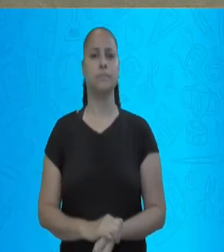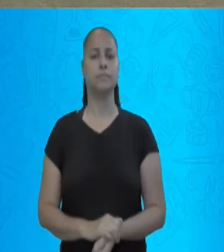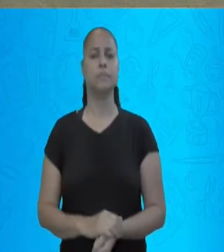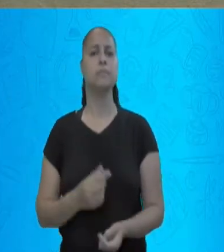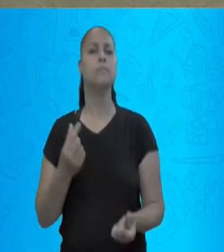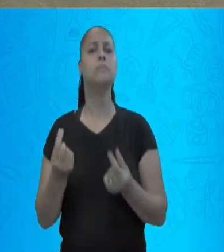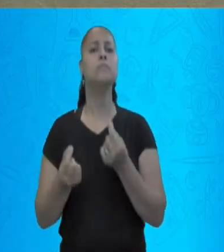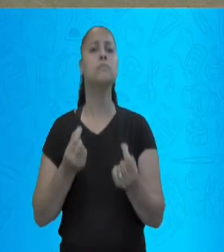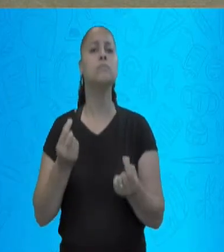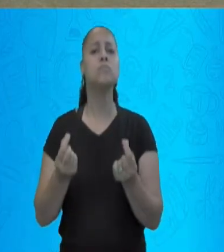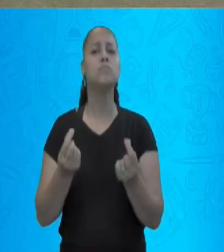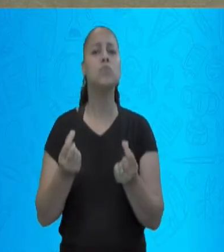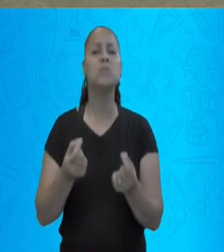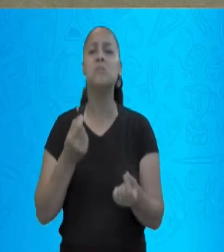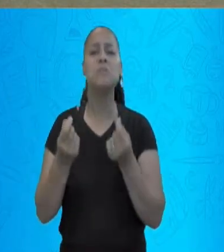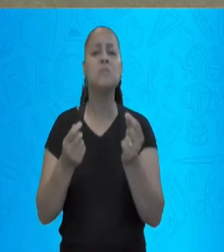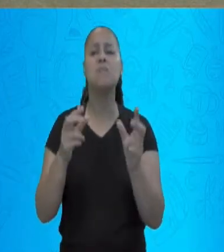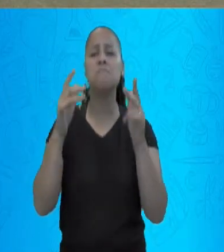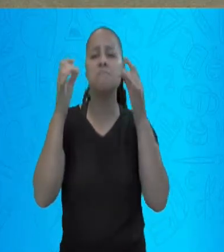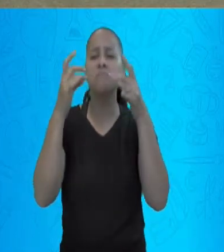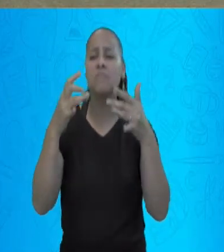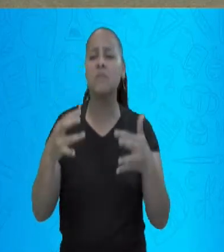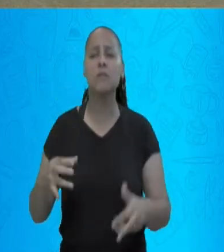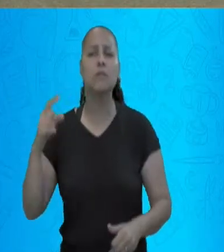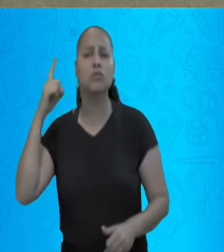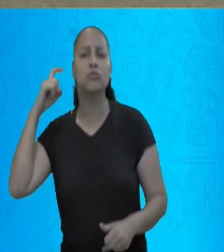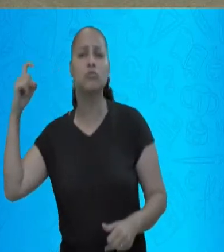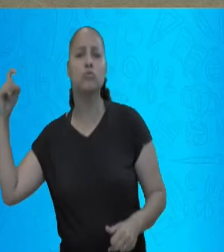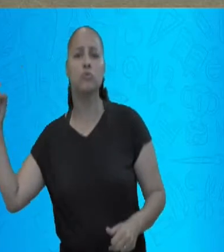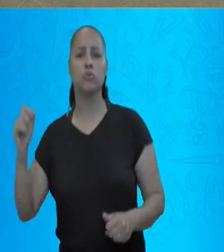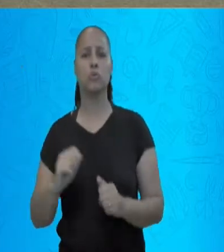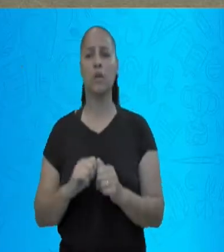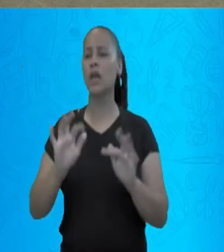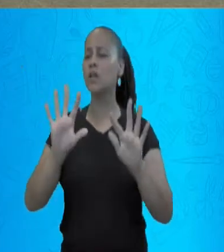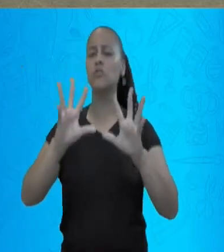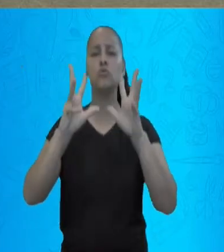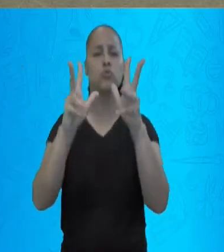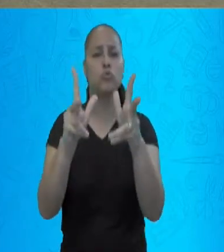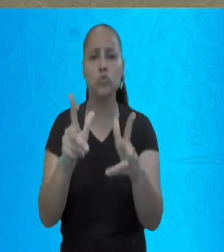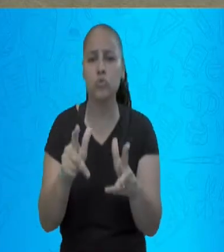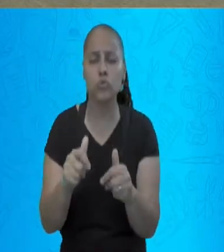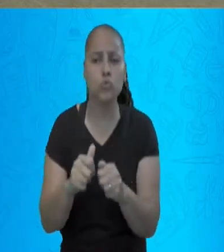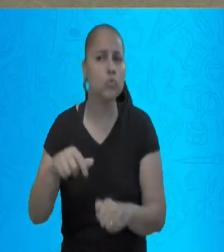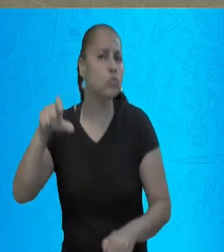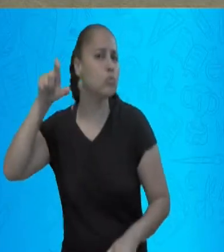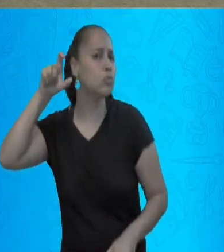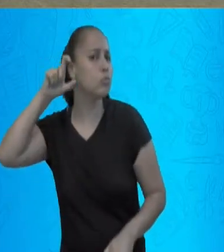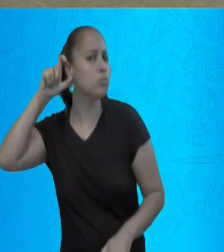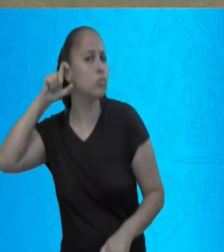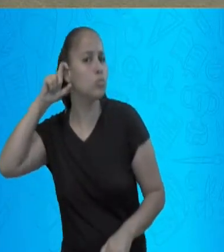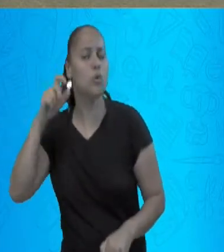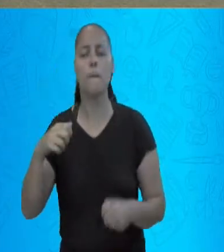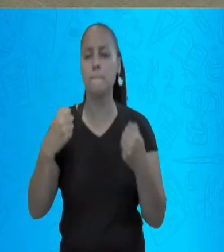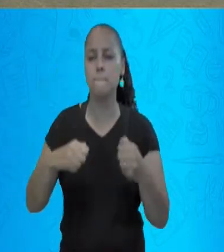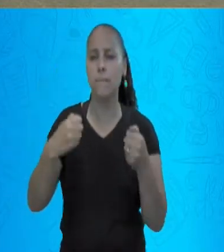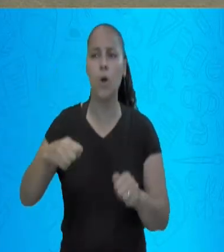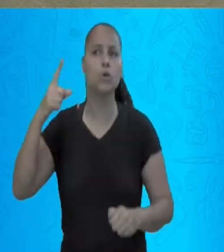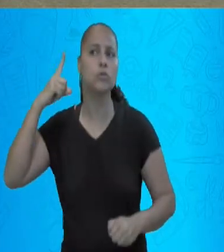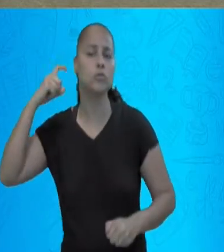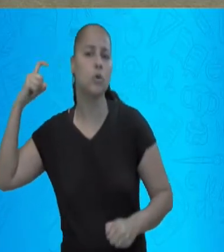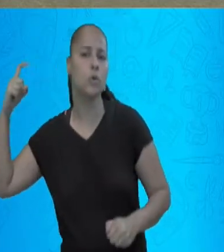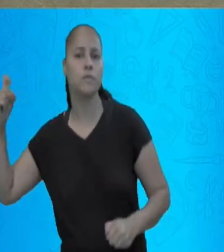significa som para nós? É tudo aquilo que o nosso ouvido pode ouvir.